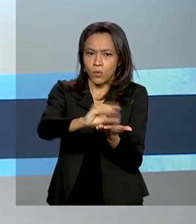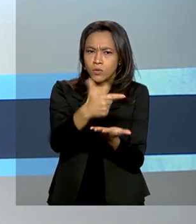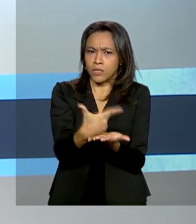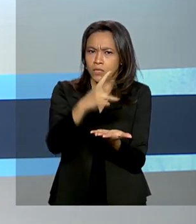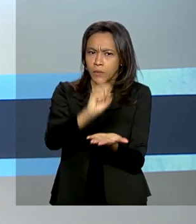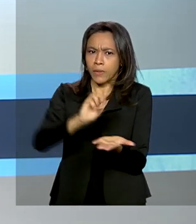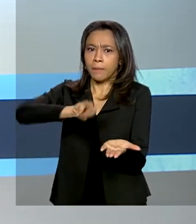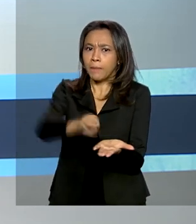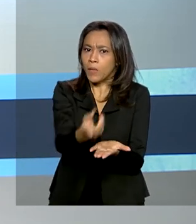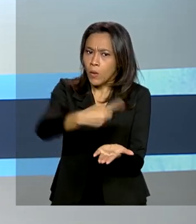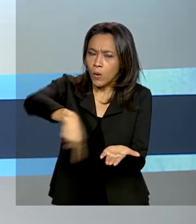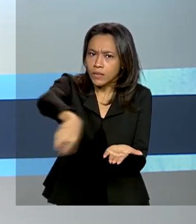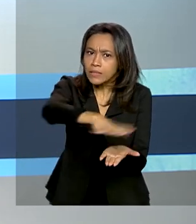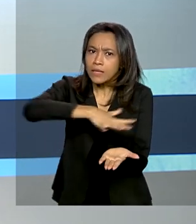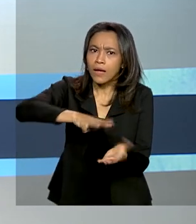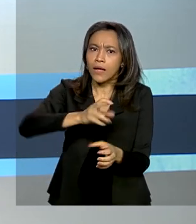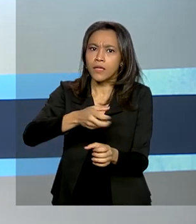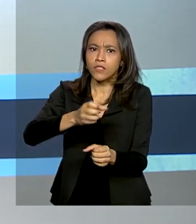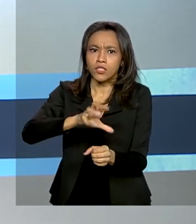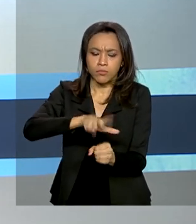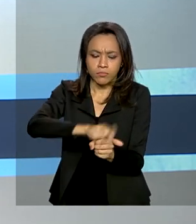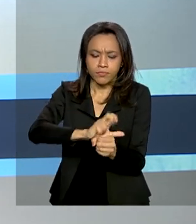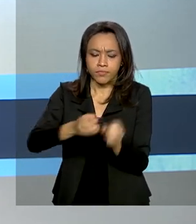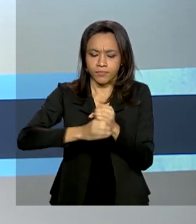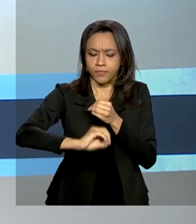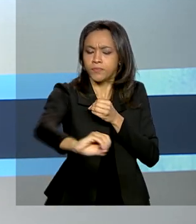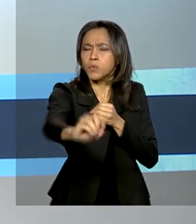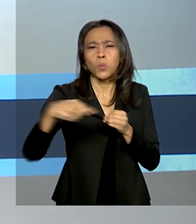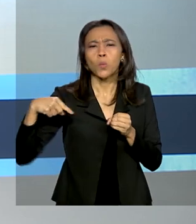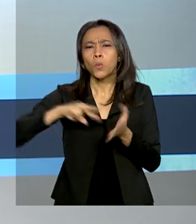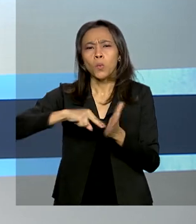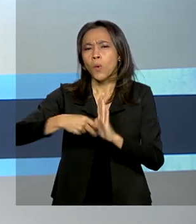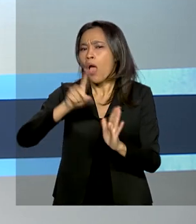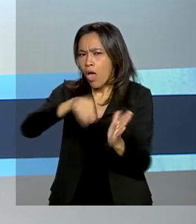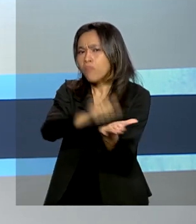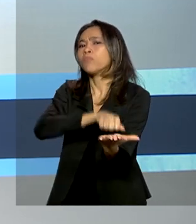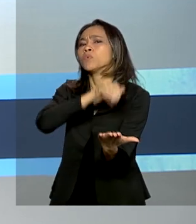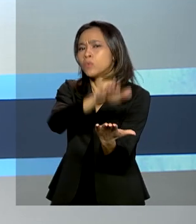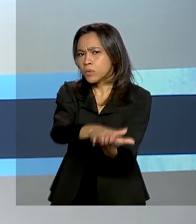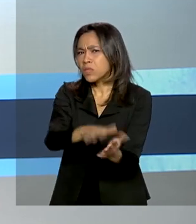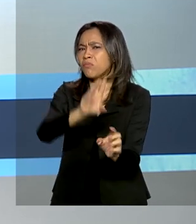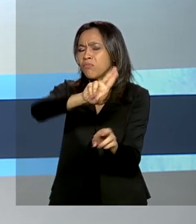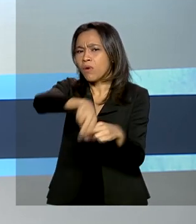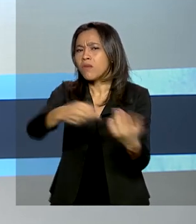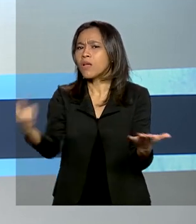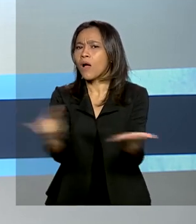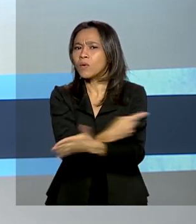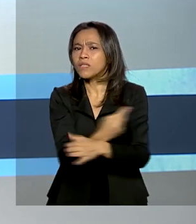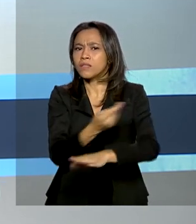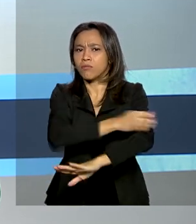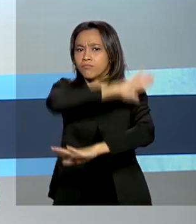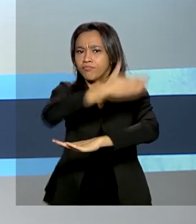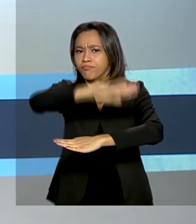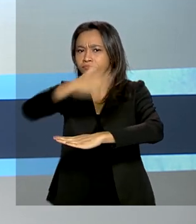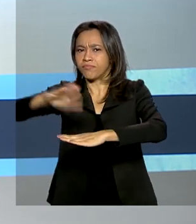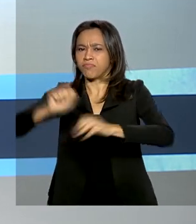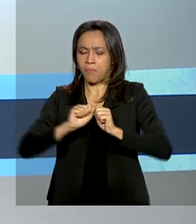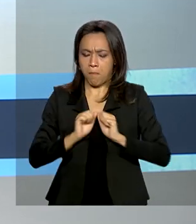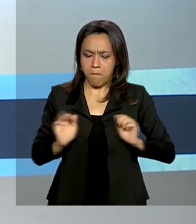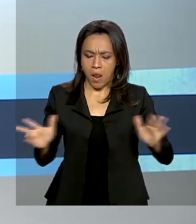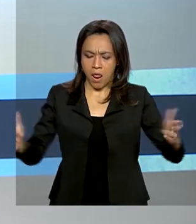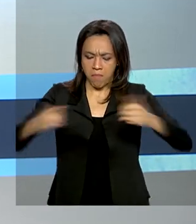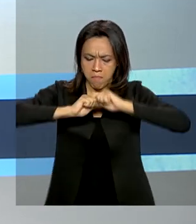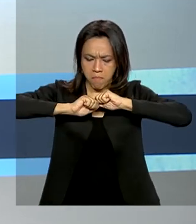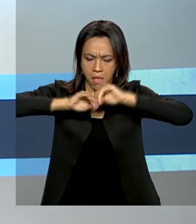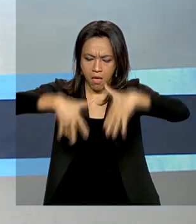saneamento em Minas Gerais. O valor vem da multa pelos danos ambientais causados pelo rompimento da barragem em Brumadinho, em janeiro de